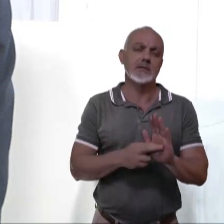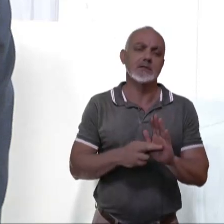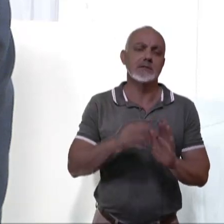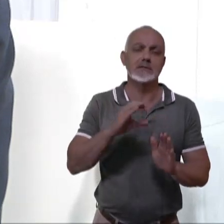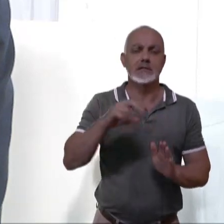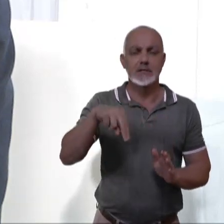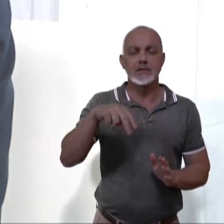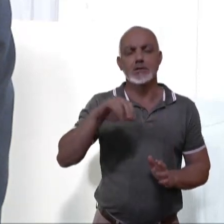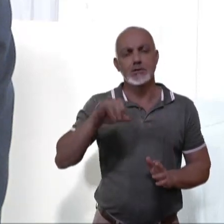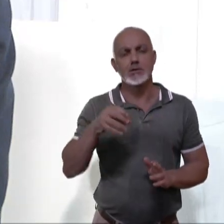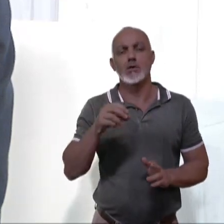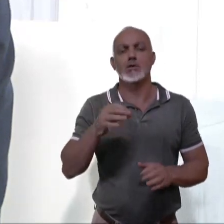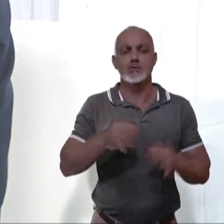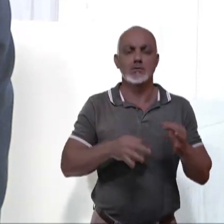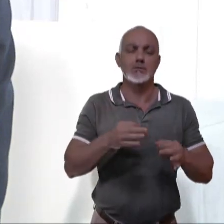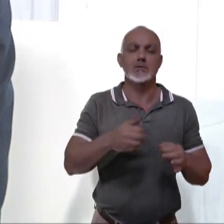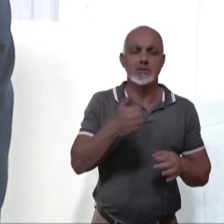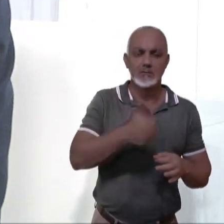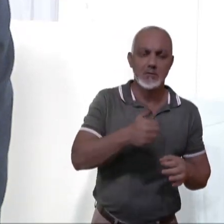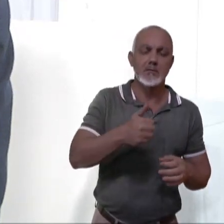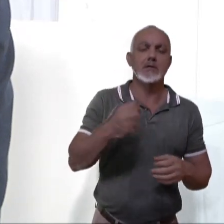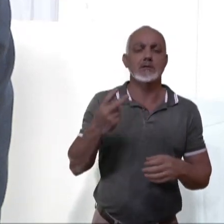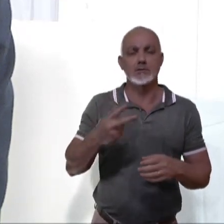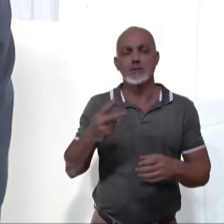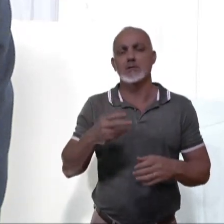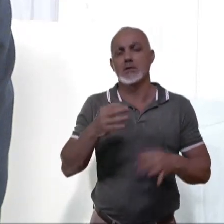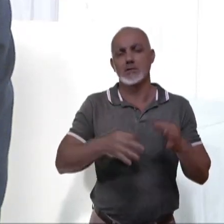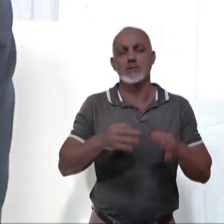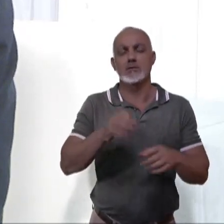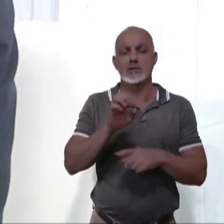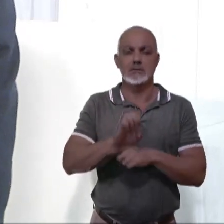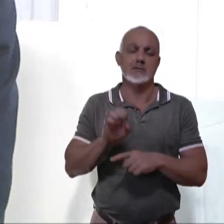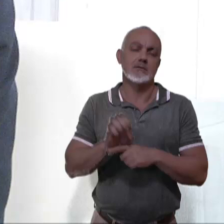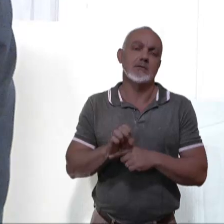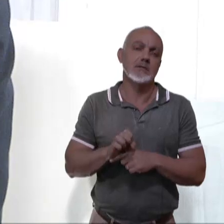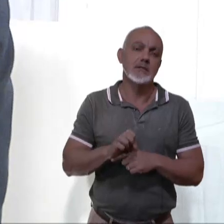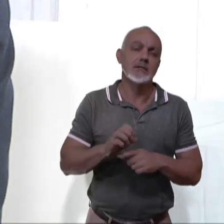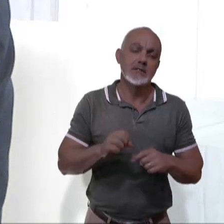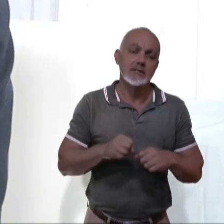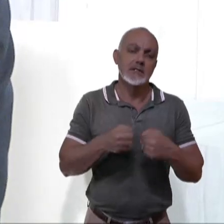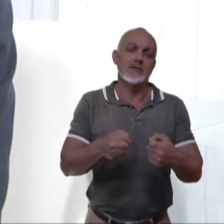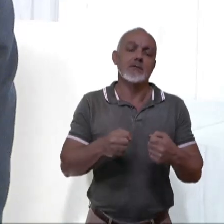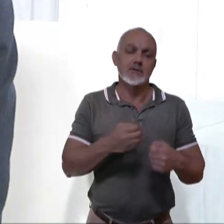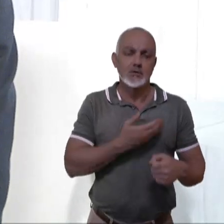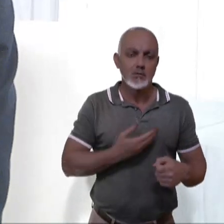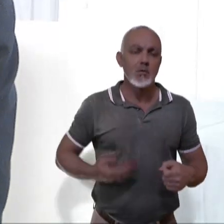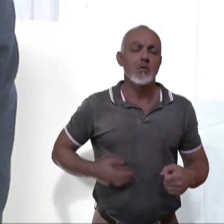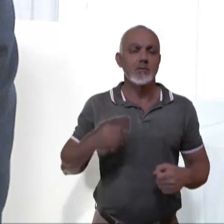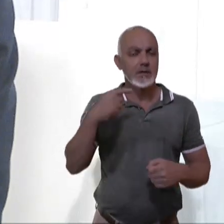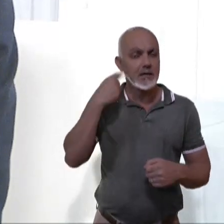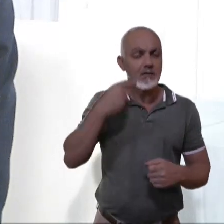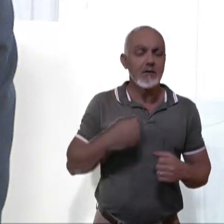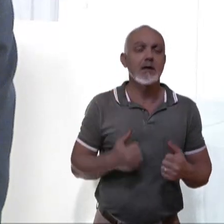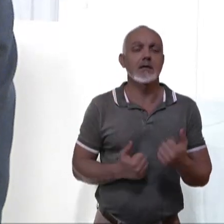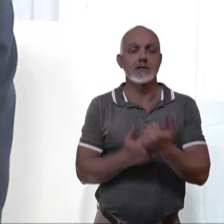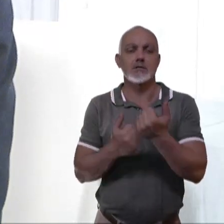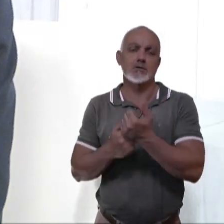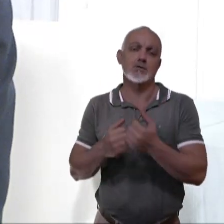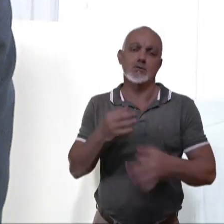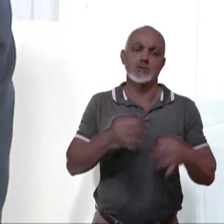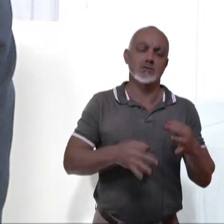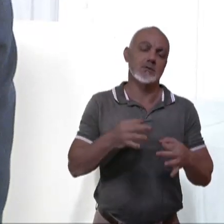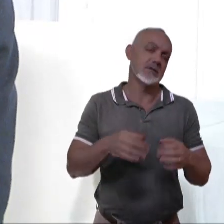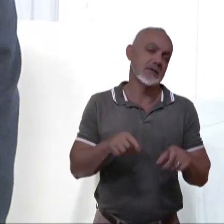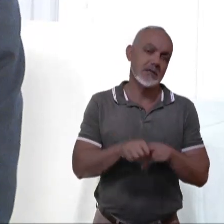CNJ, juízes de primeiro e segundo grau da Justiça Estadual, defensores públicos, advogados, assessores jurídicos